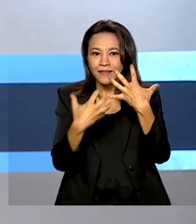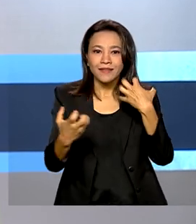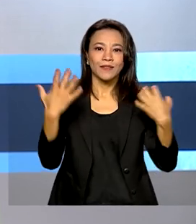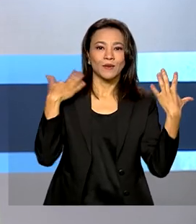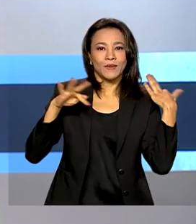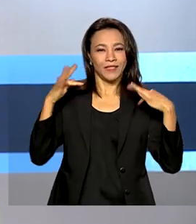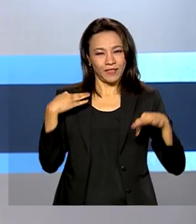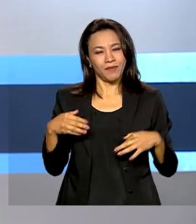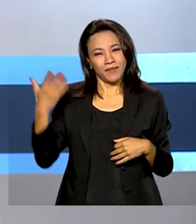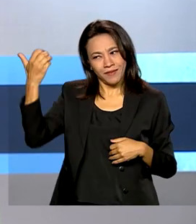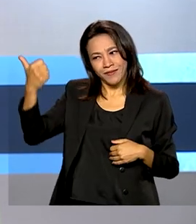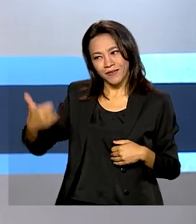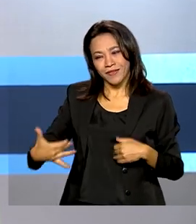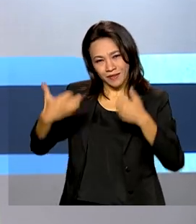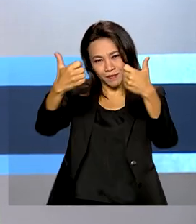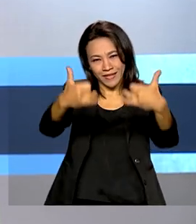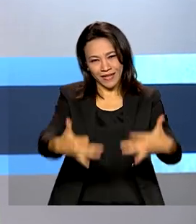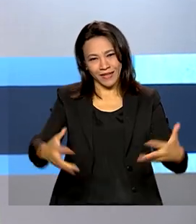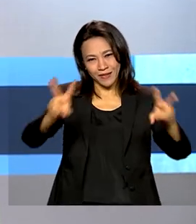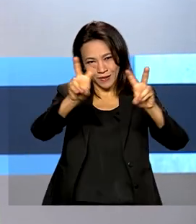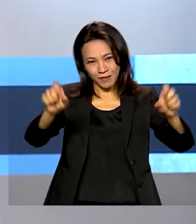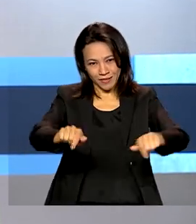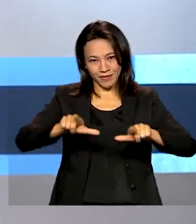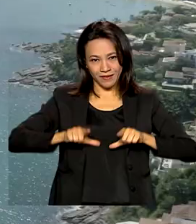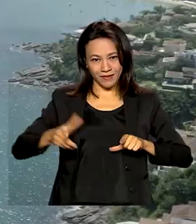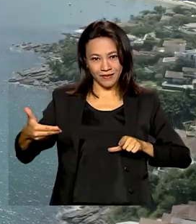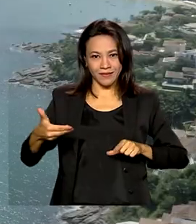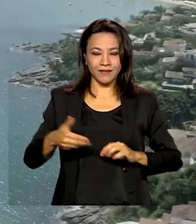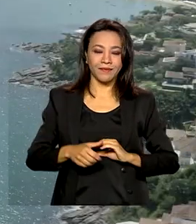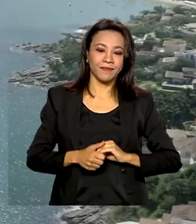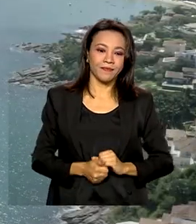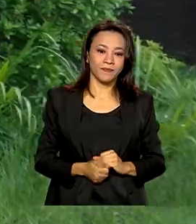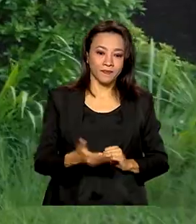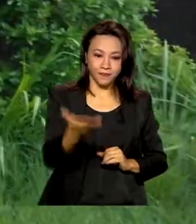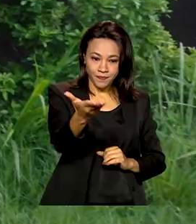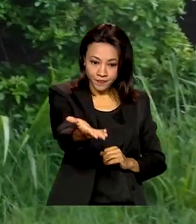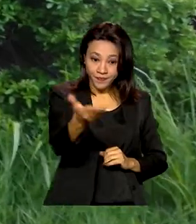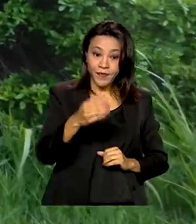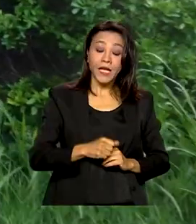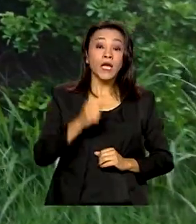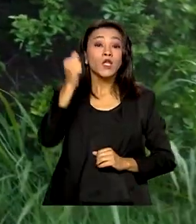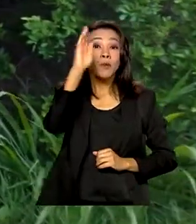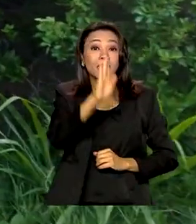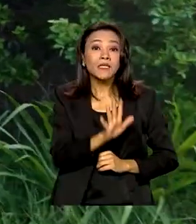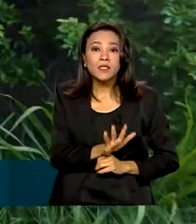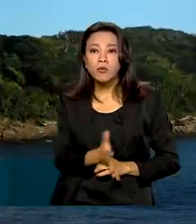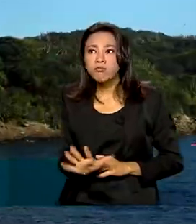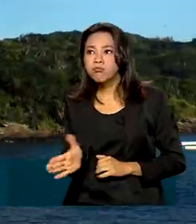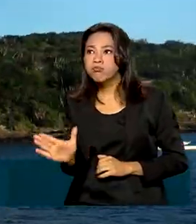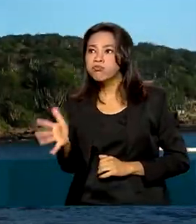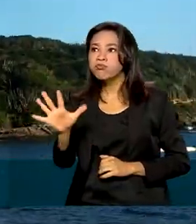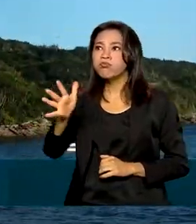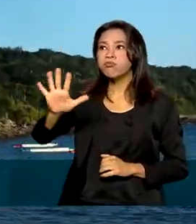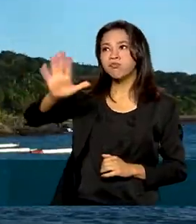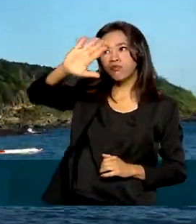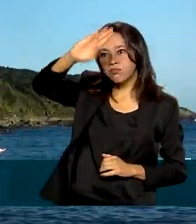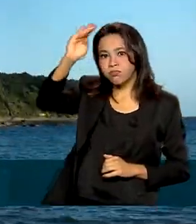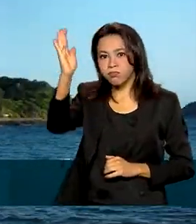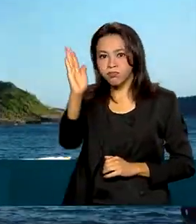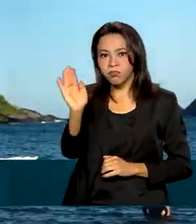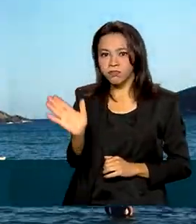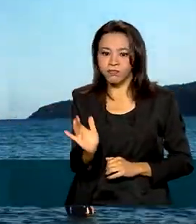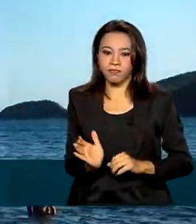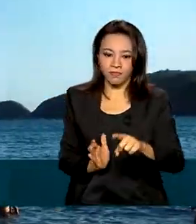você conhece um pouco mais sobre esse certificado. Ao longo do litoral brasileiro, diversas praias unem beleza com